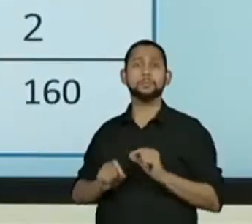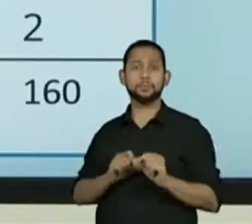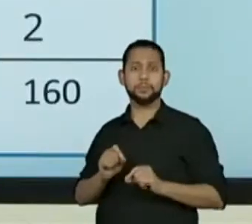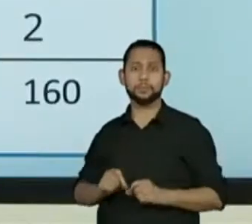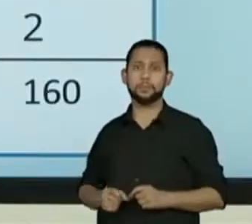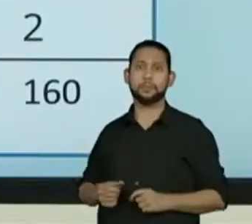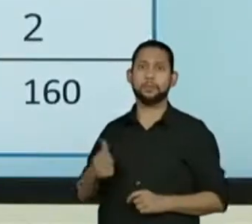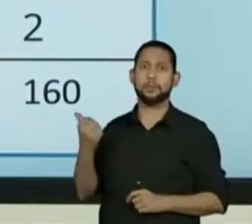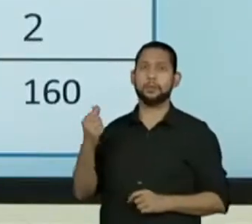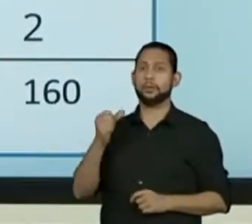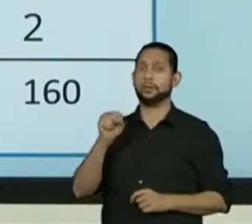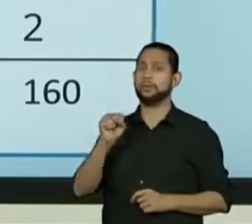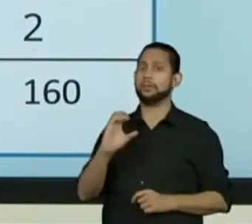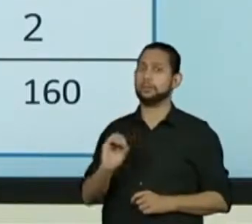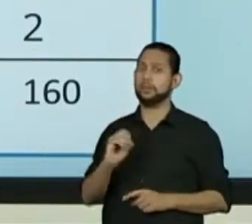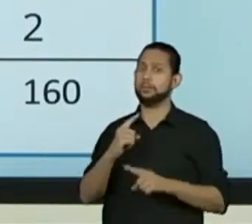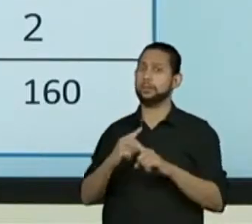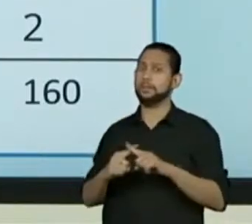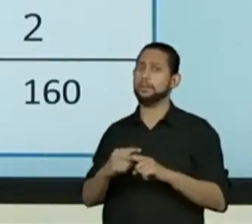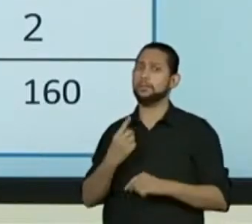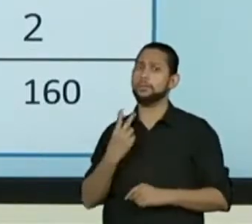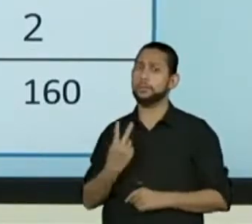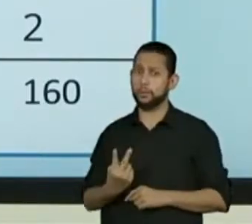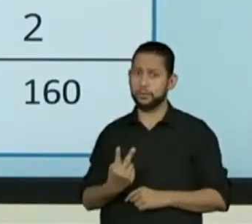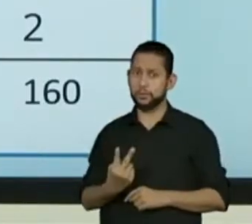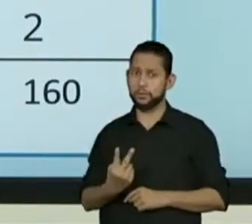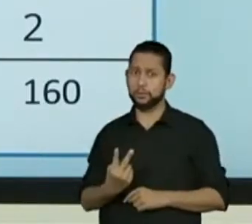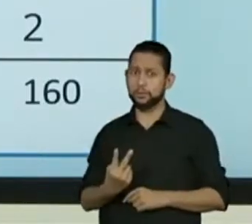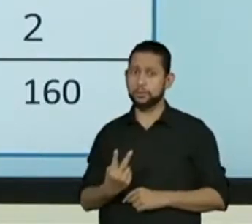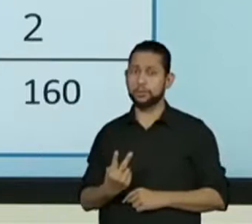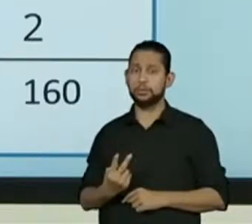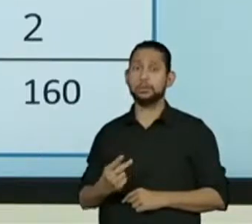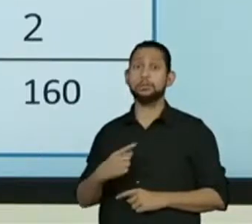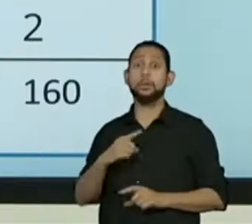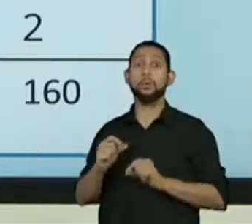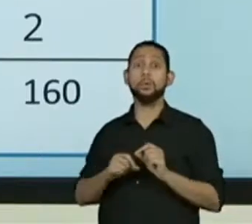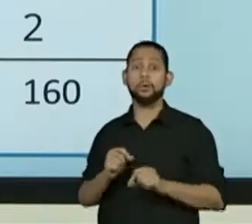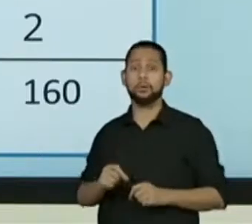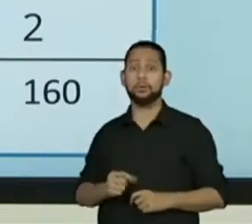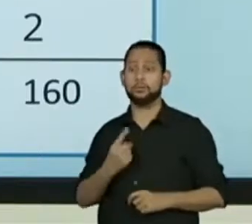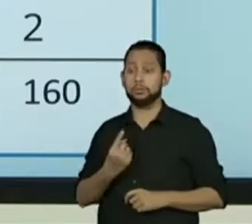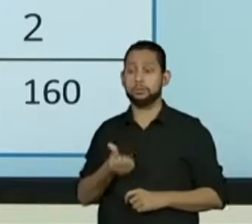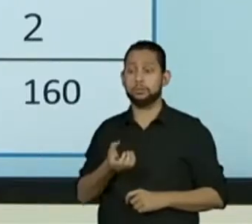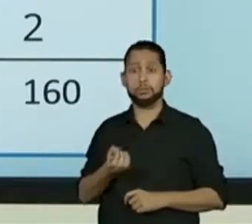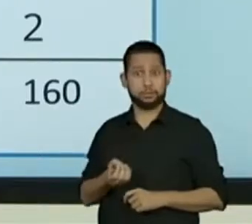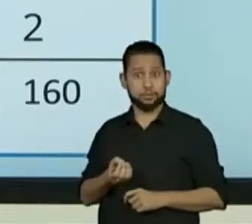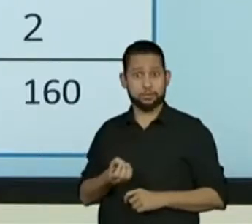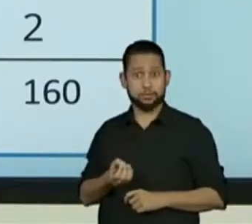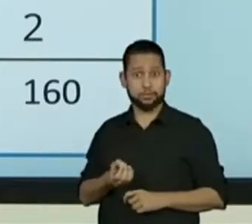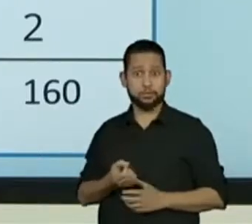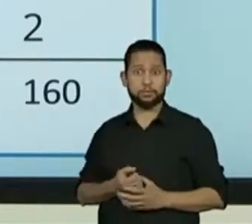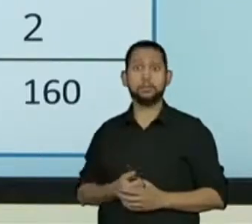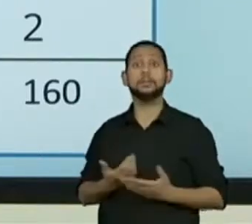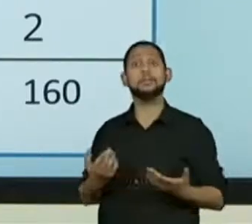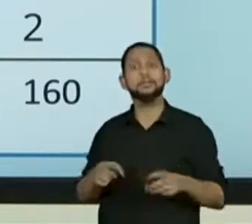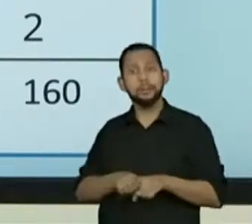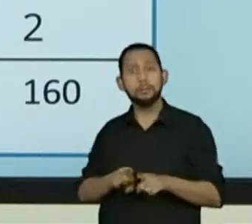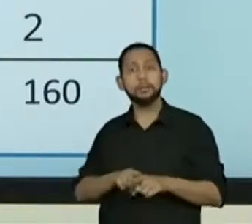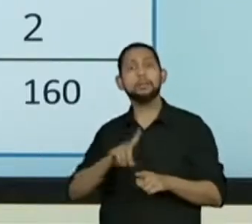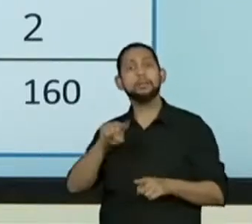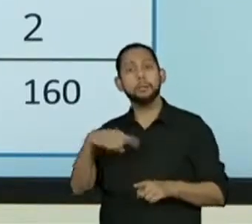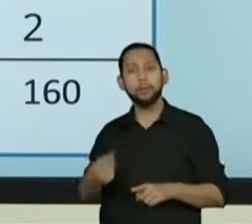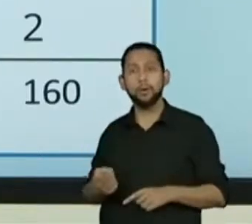80 vezes o 2 e vamos obter 160 e depois